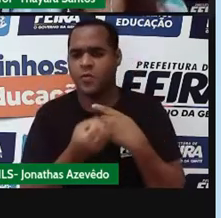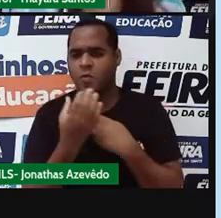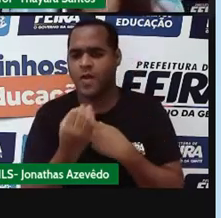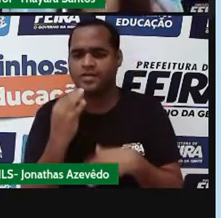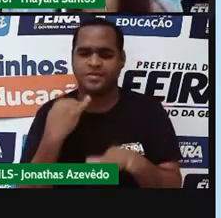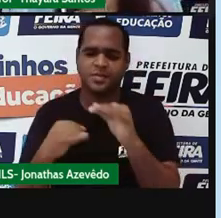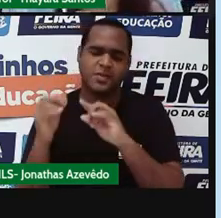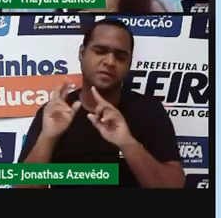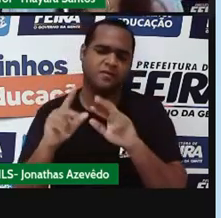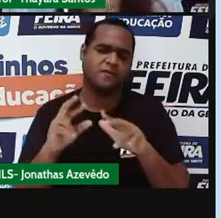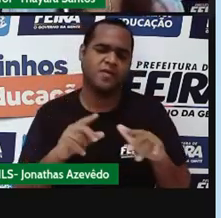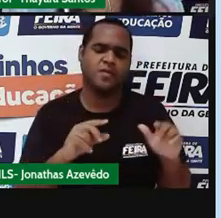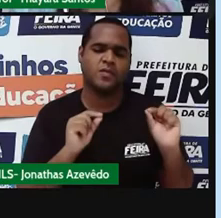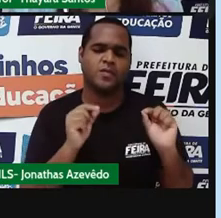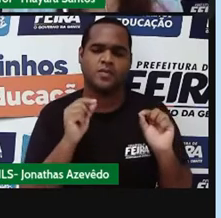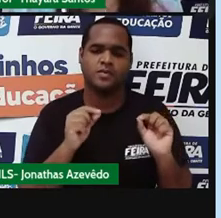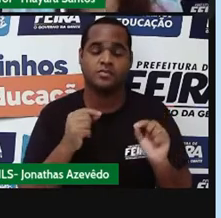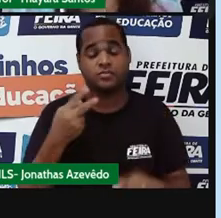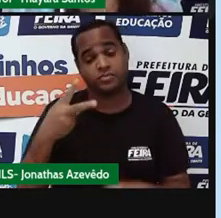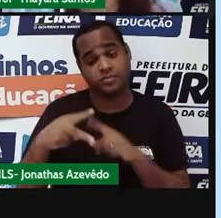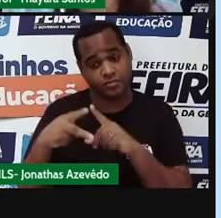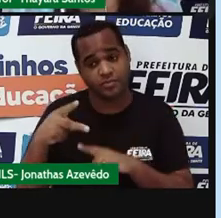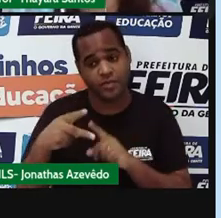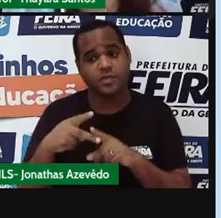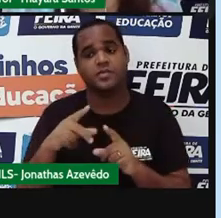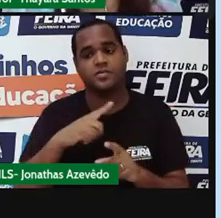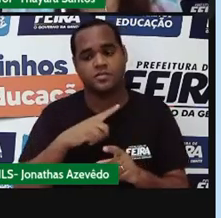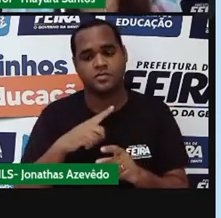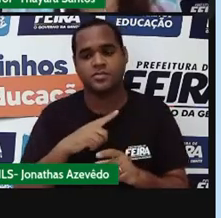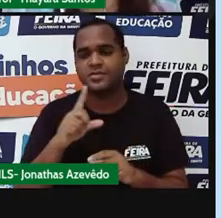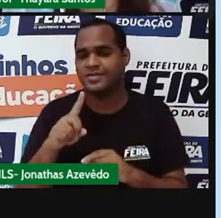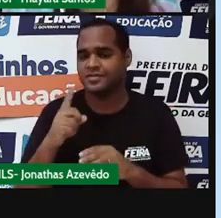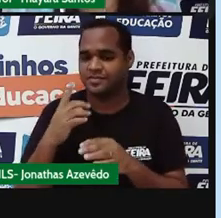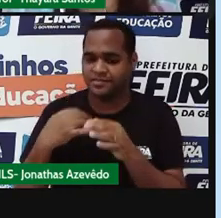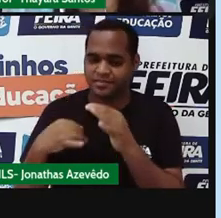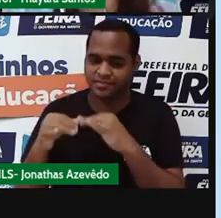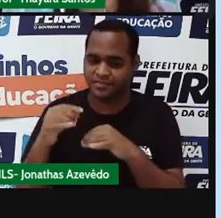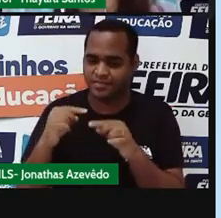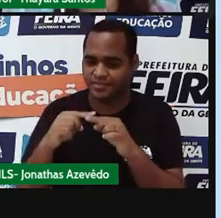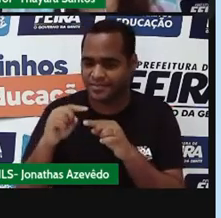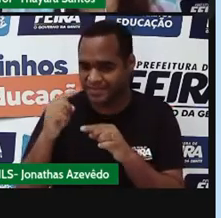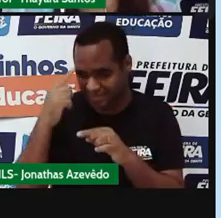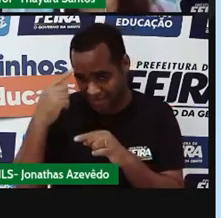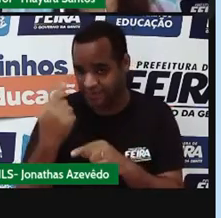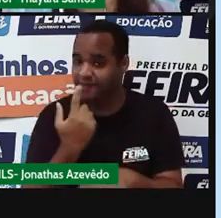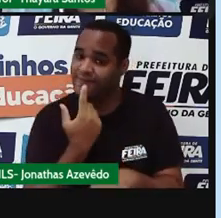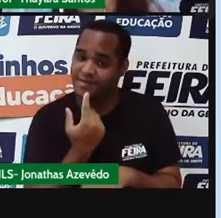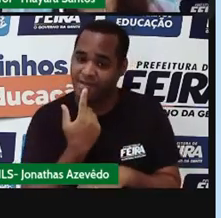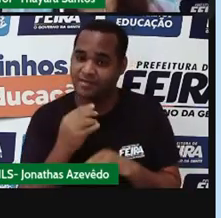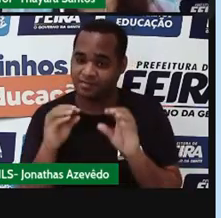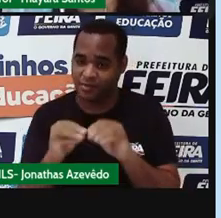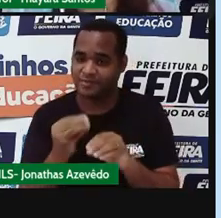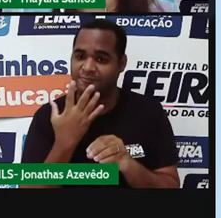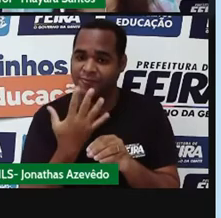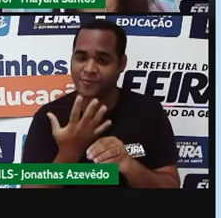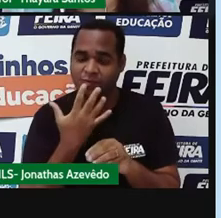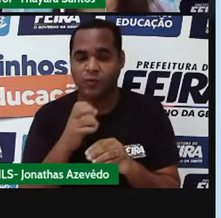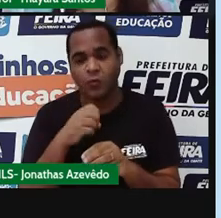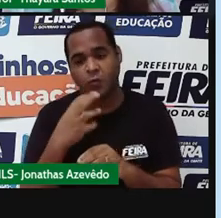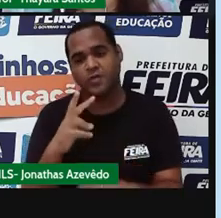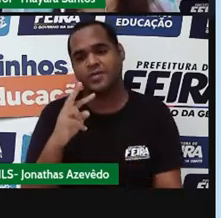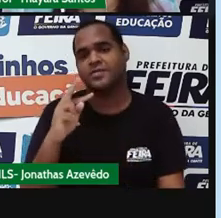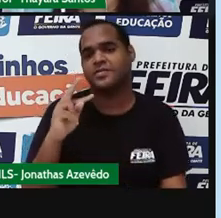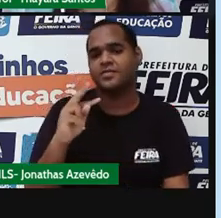químicos diferentes aqui? Dois, né? Eu tenho o oxigênio, que está representado com a cor vermelha. E a gente tem o hidrogênio, que está